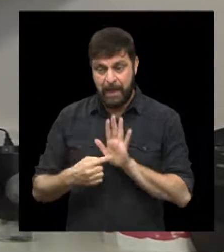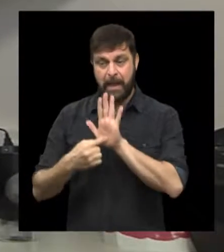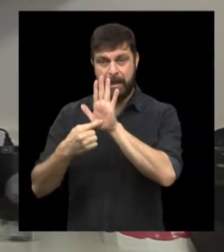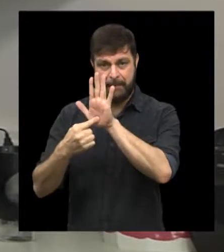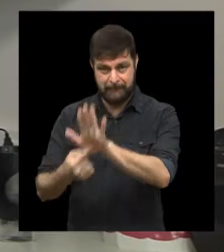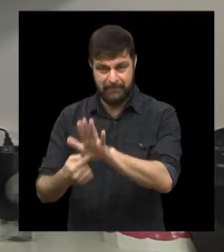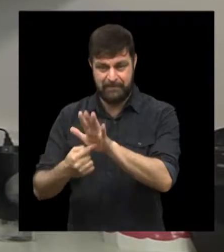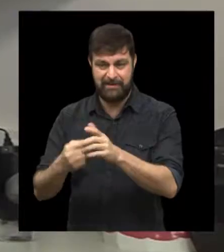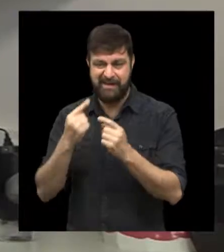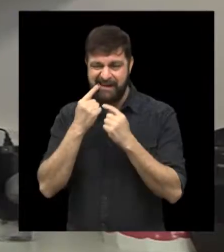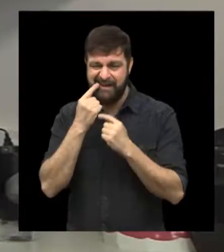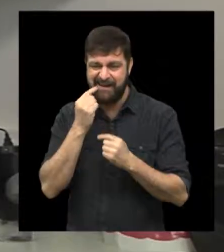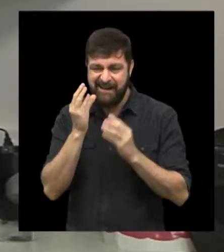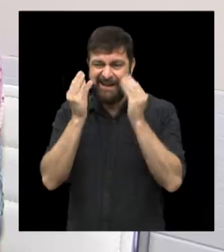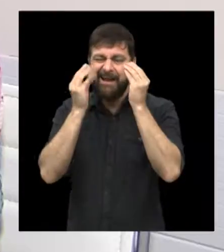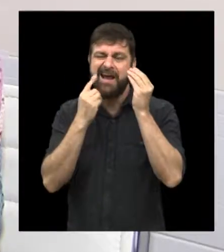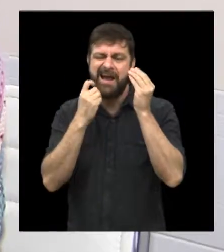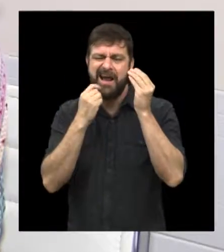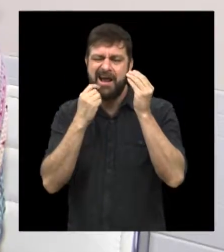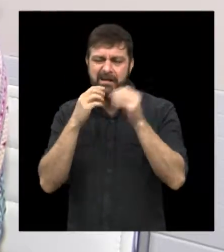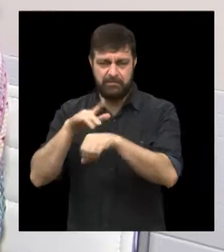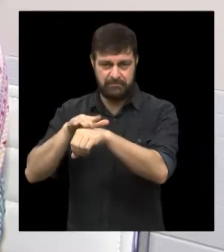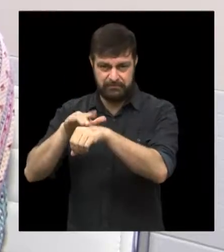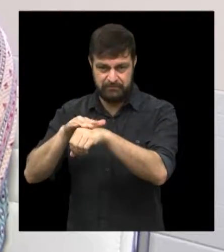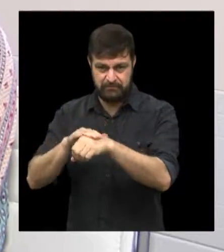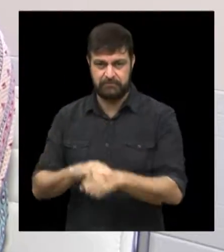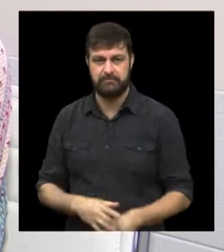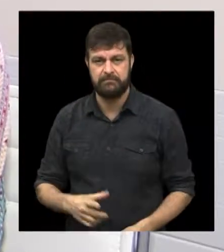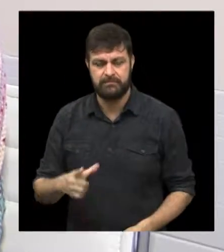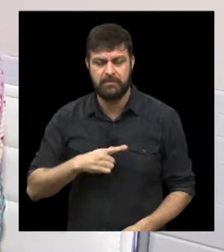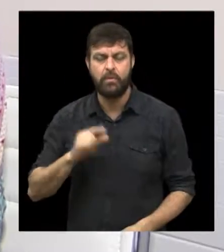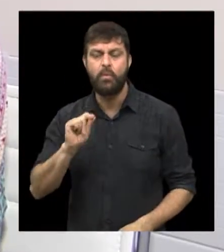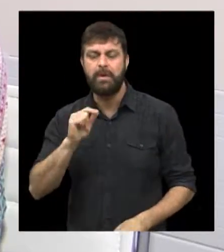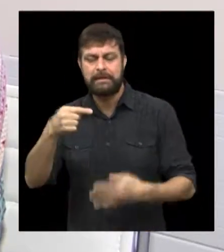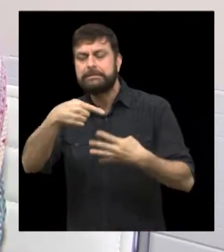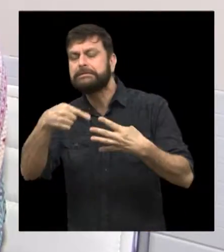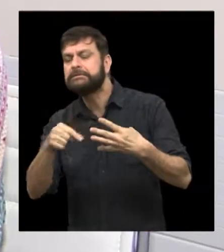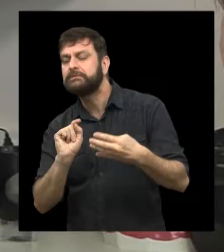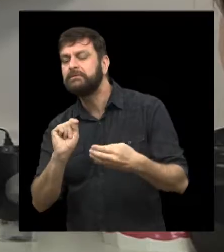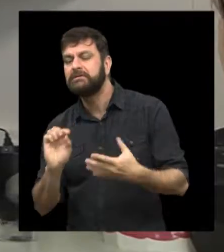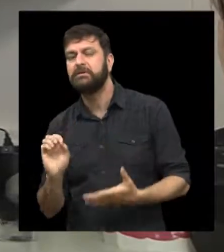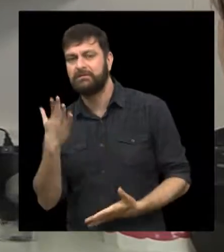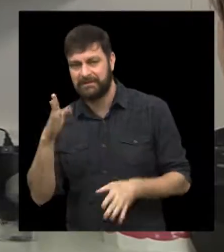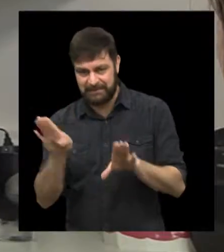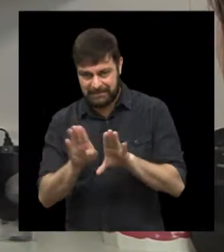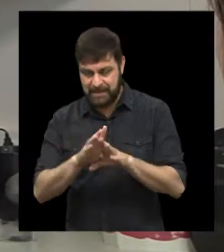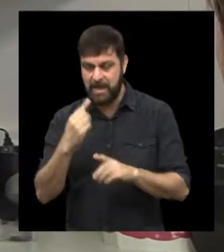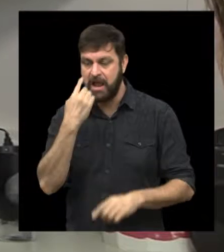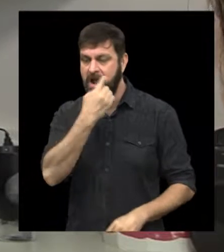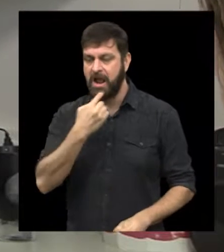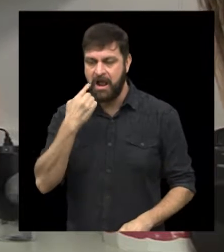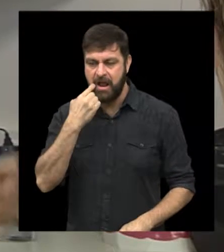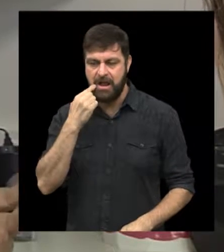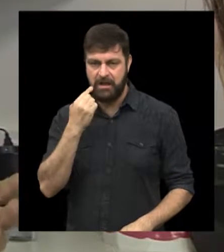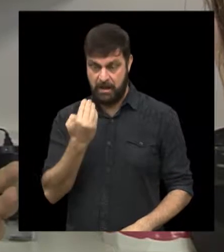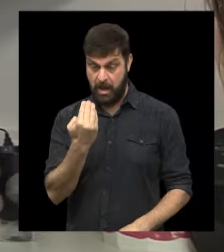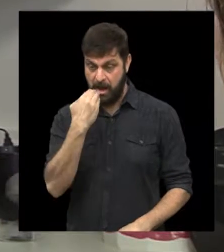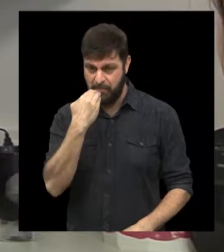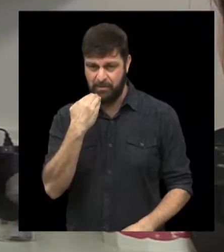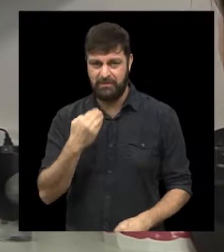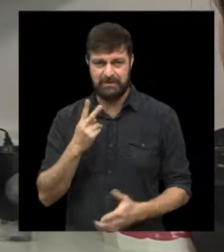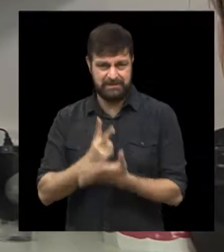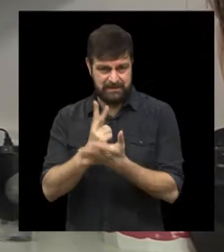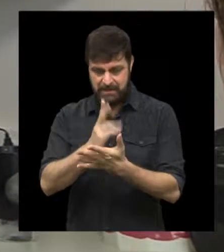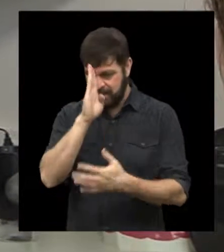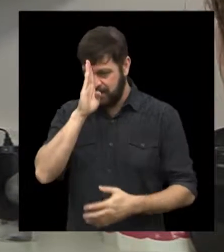grande sinal da saúde da gengiva. Além dessas duas causas, quais são as outras? Das causas bucais ou das causas em geral?